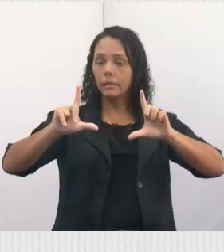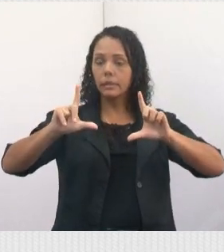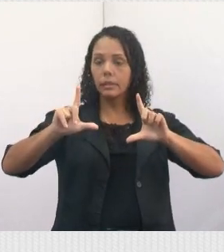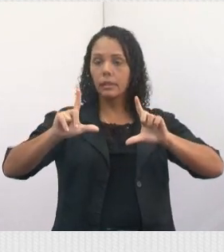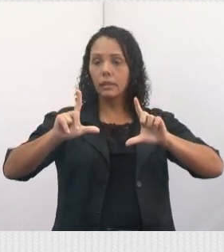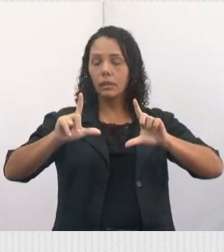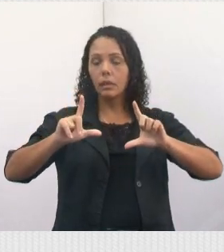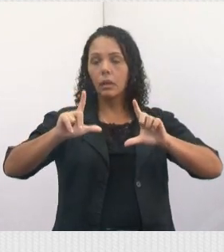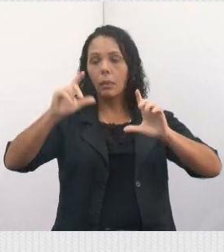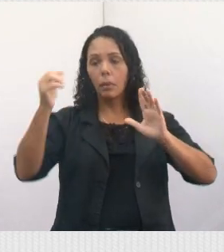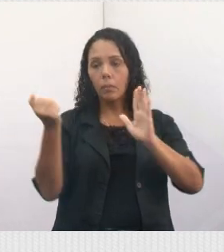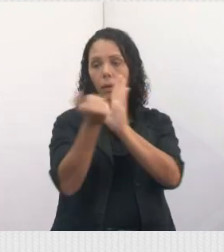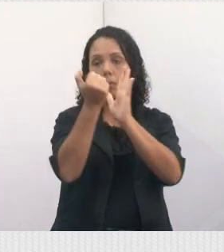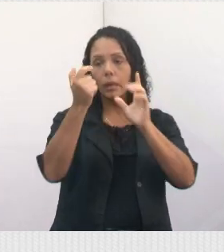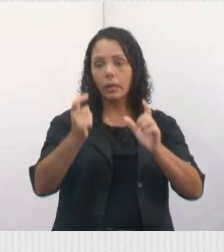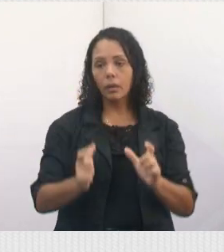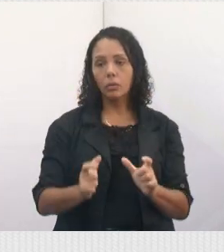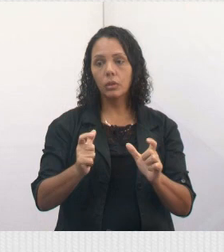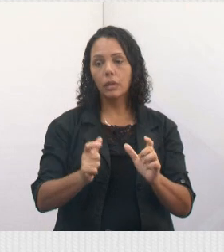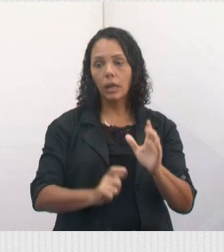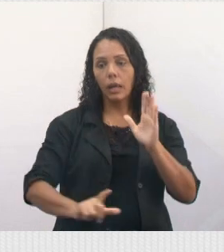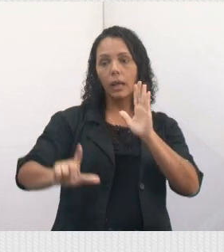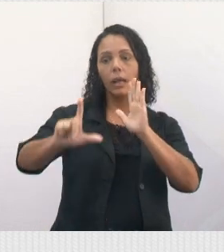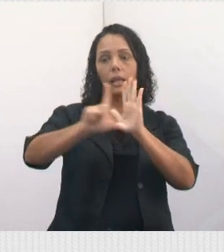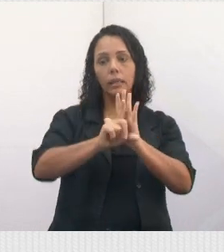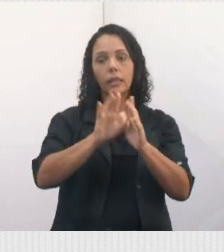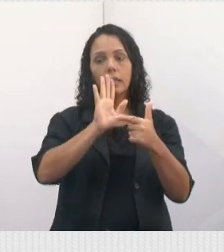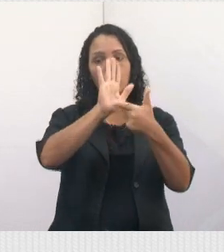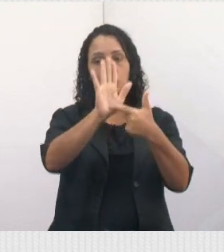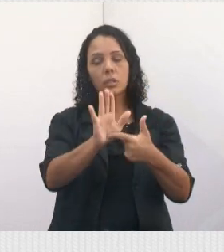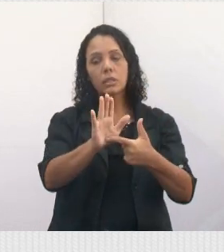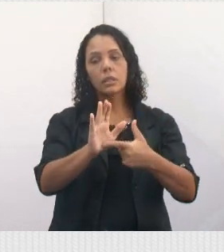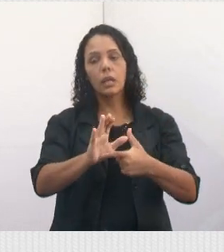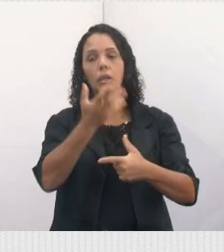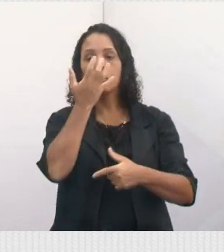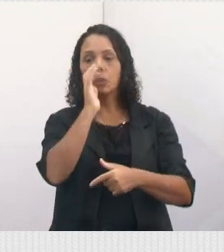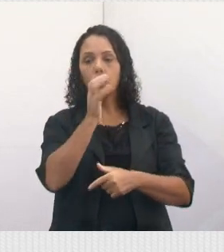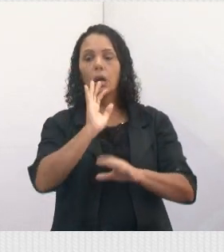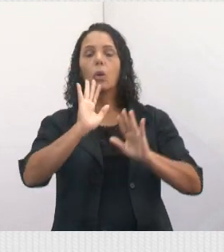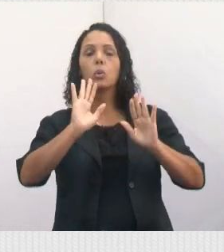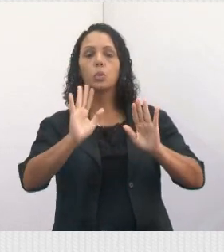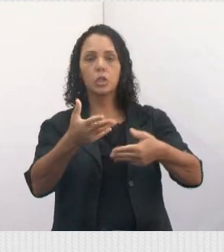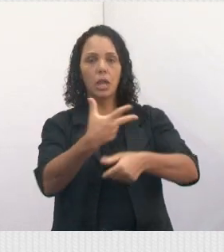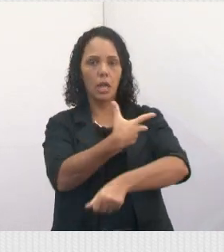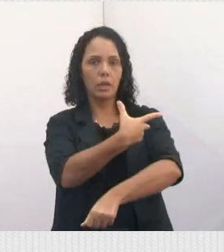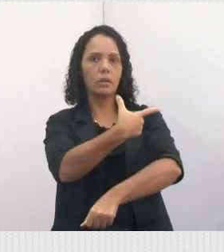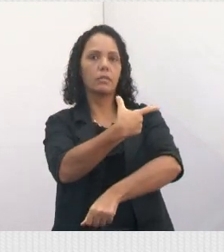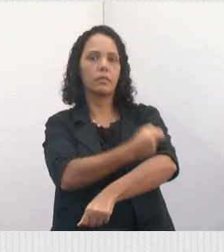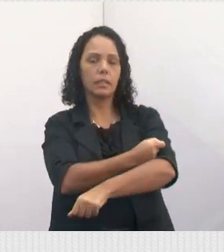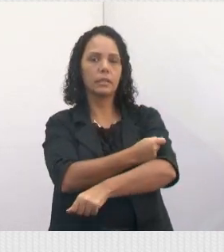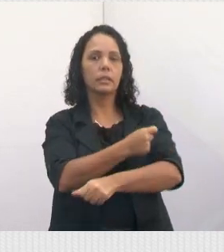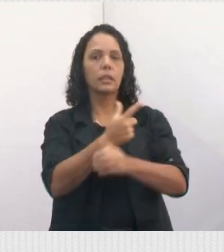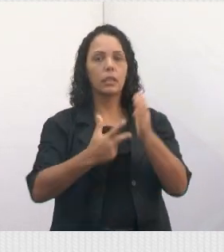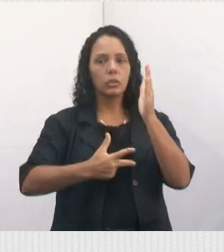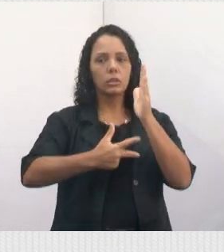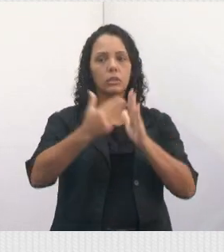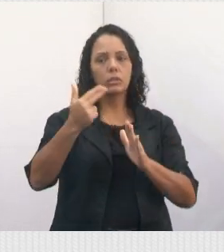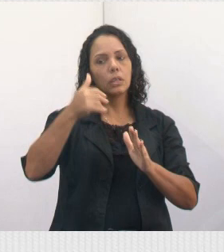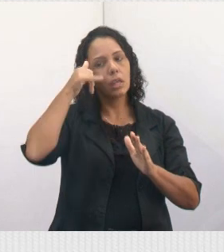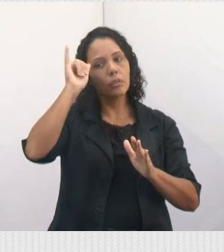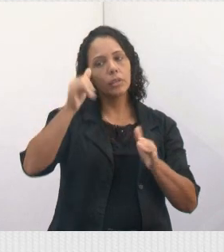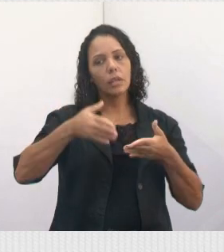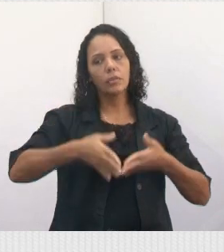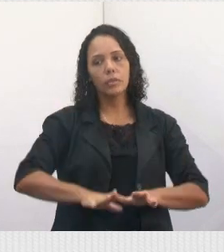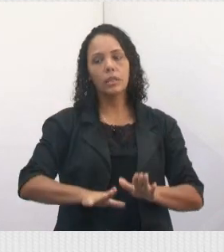Para marcar nesse local a lei e dizer que aquele cão está vacinado, castrado, que ele é protegido por lei, tá? Então, pode